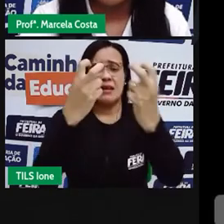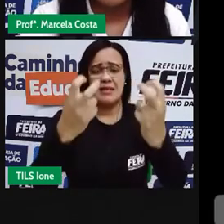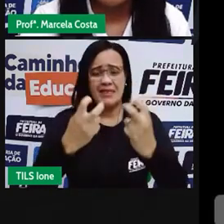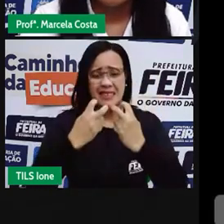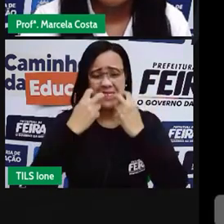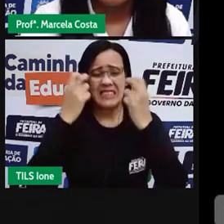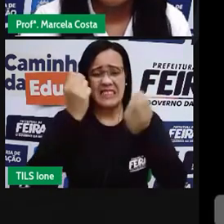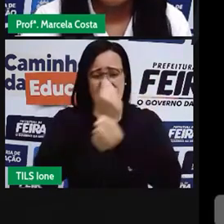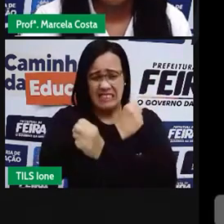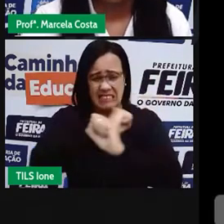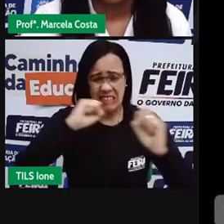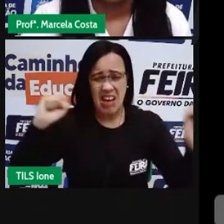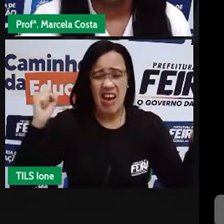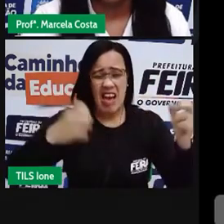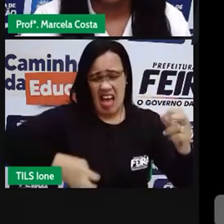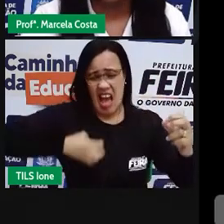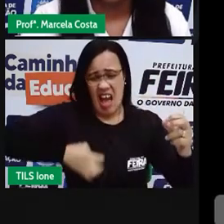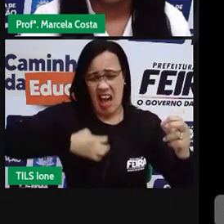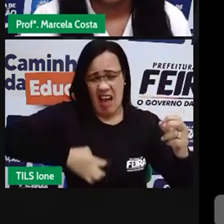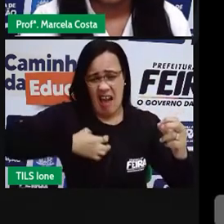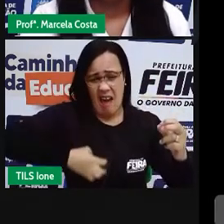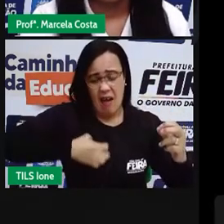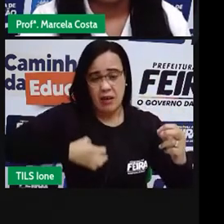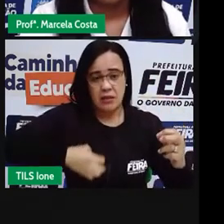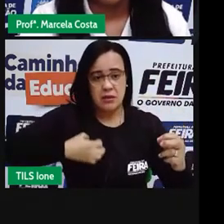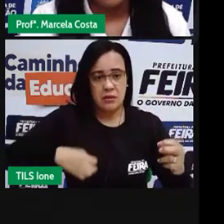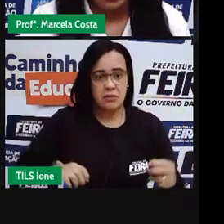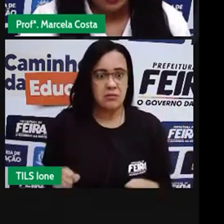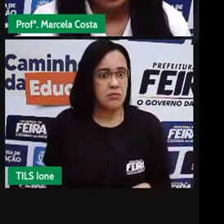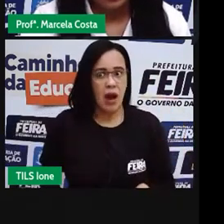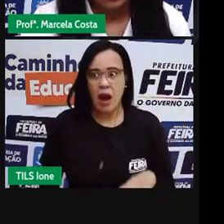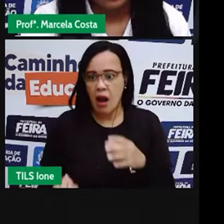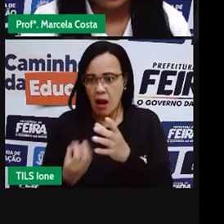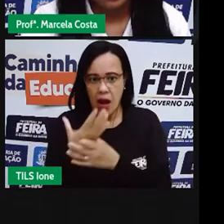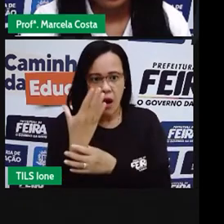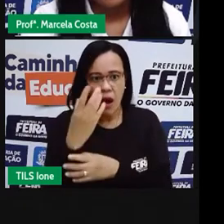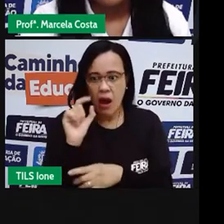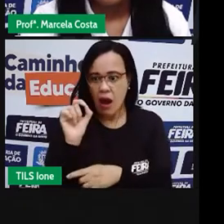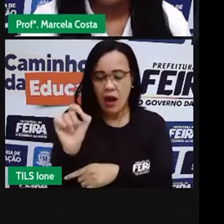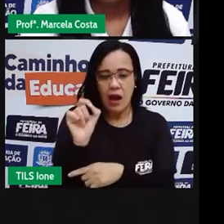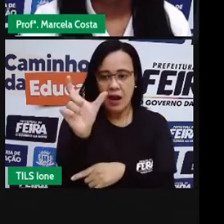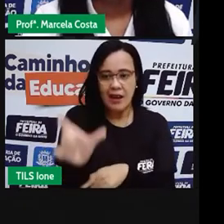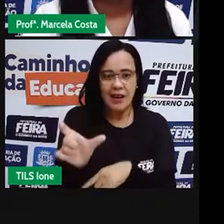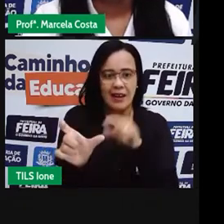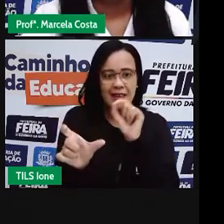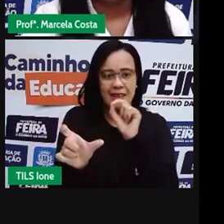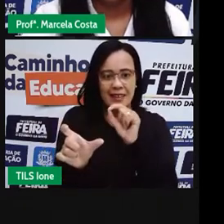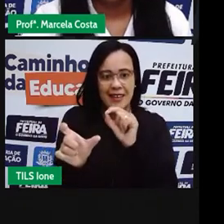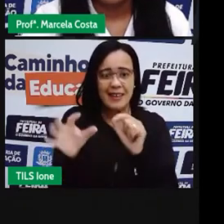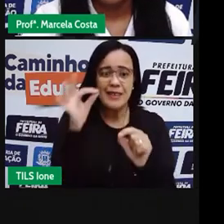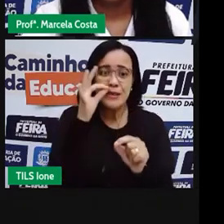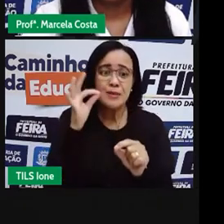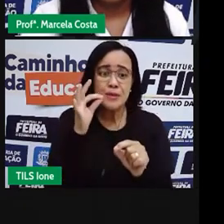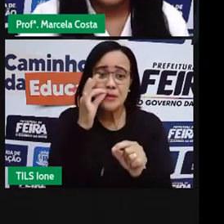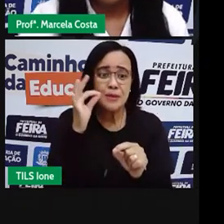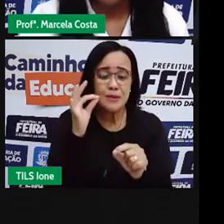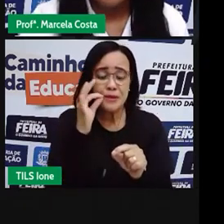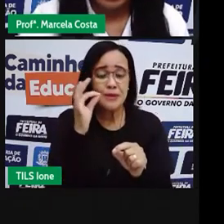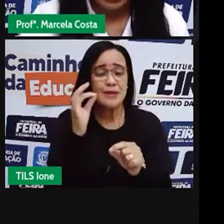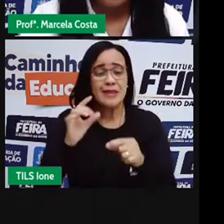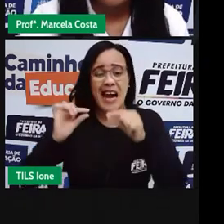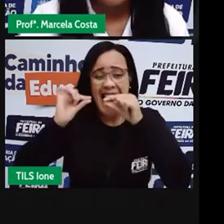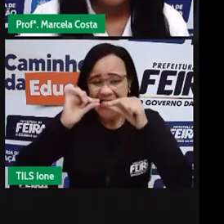faz. Um Nisso, apareceu o rato e, com seus dentes